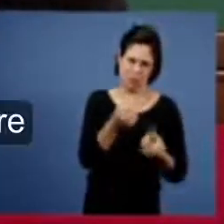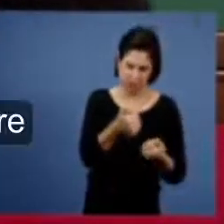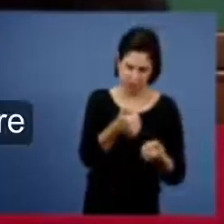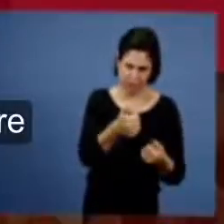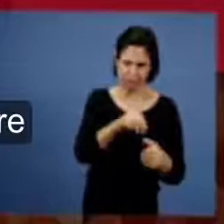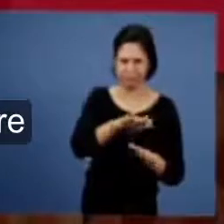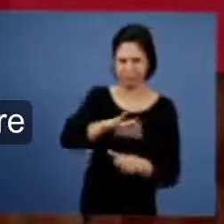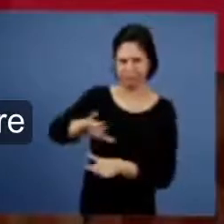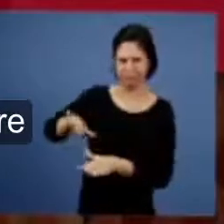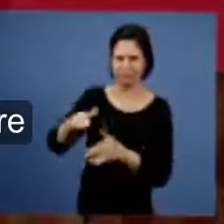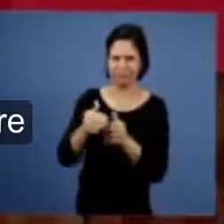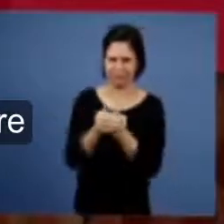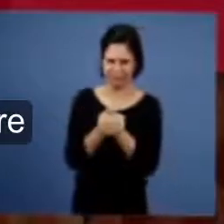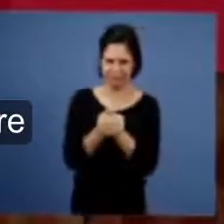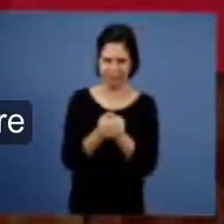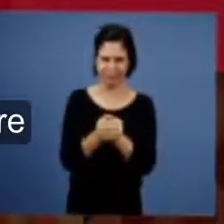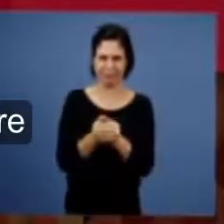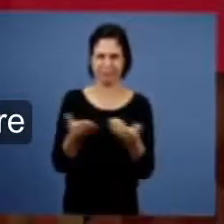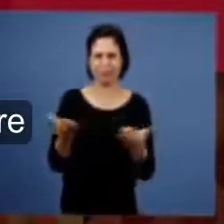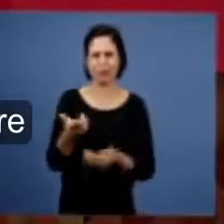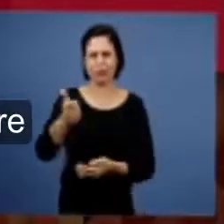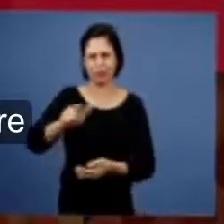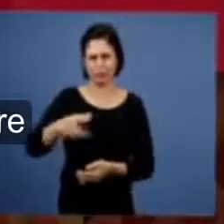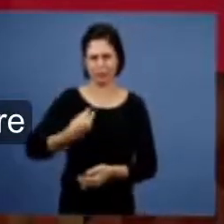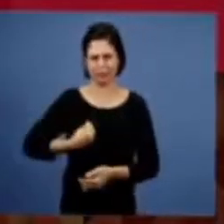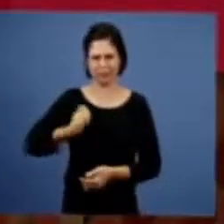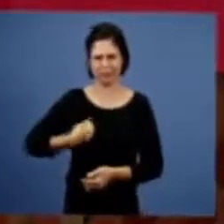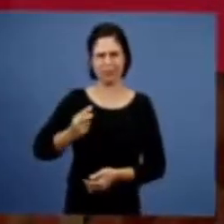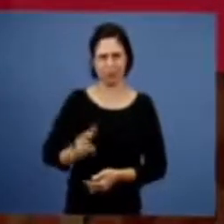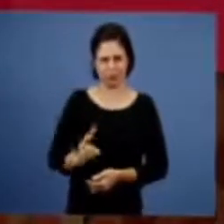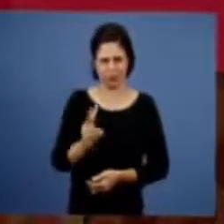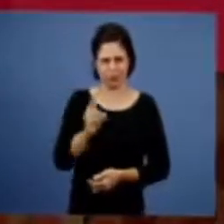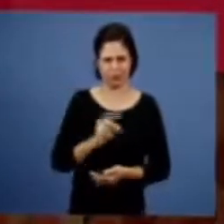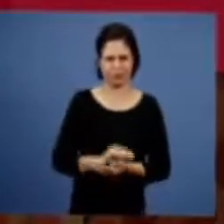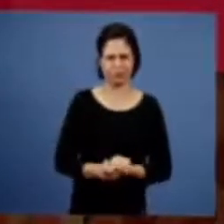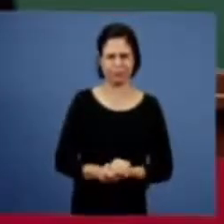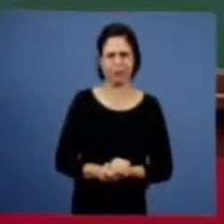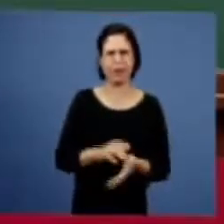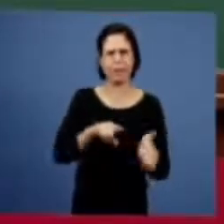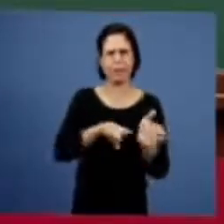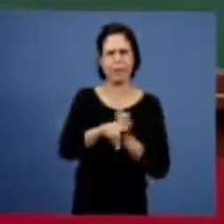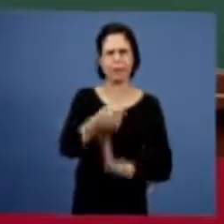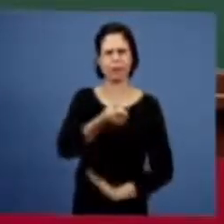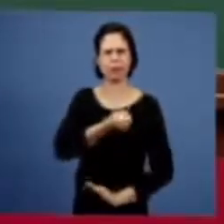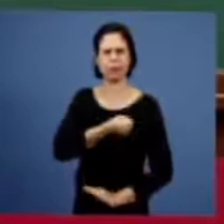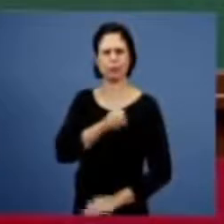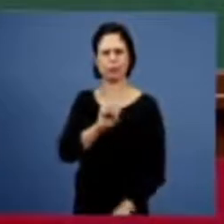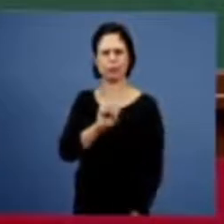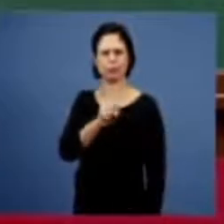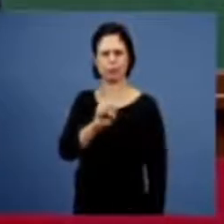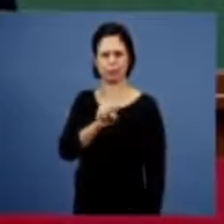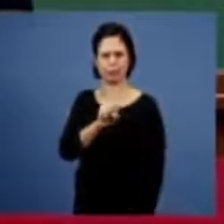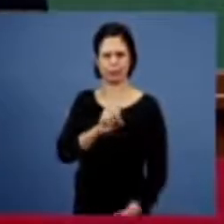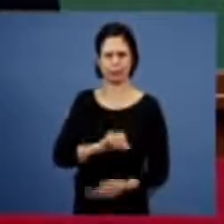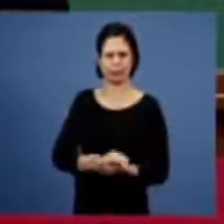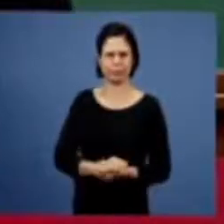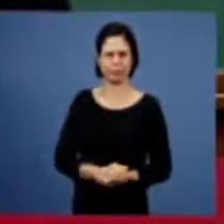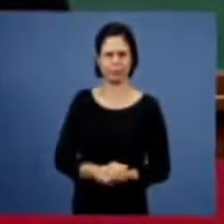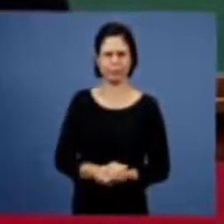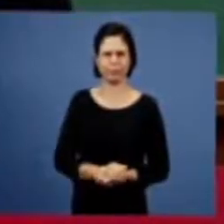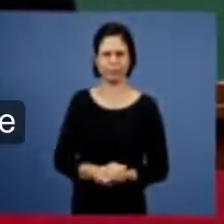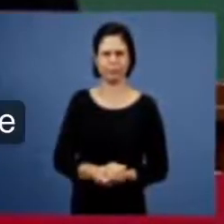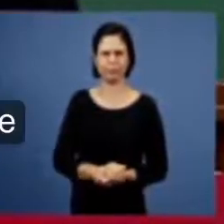amém irmãos, vamos então, retornando aqui, continuando aqui, a pergunta número 8 as